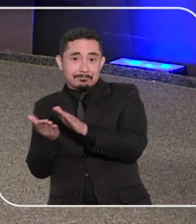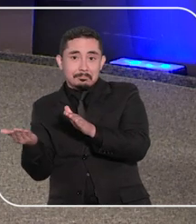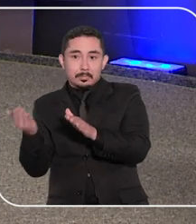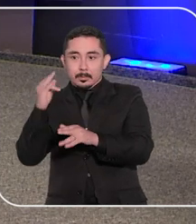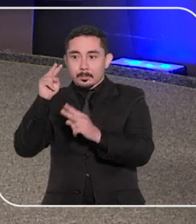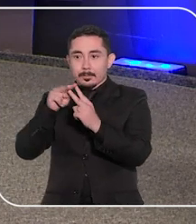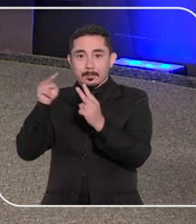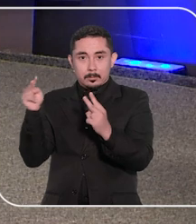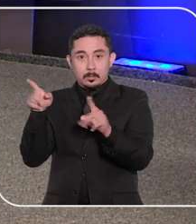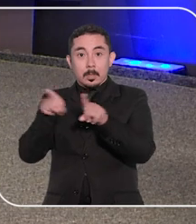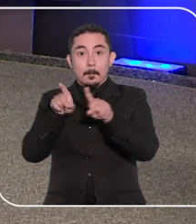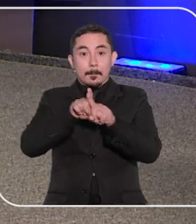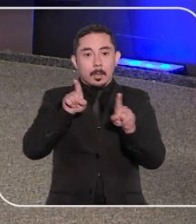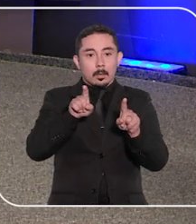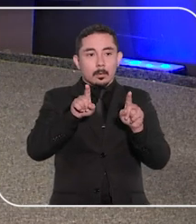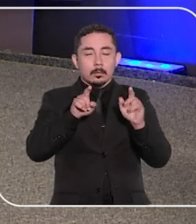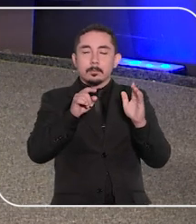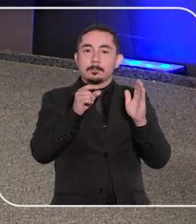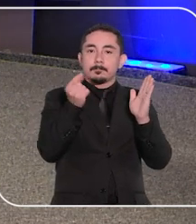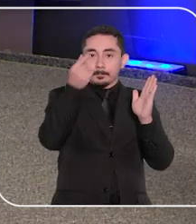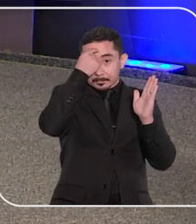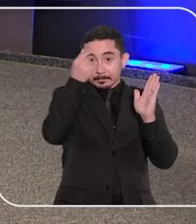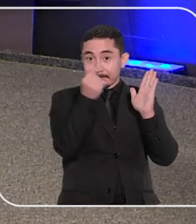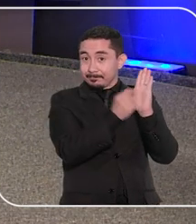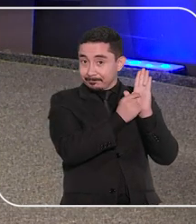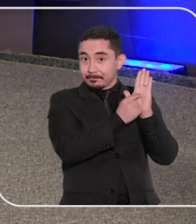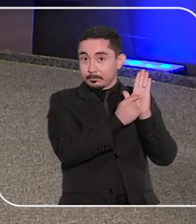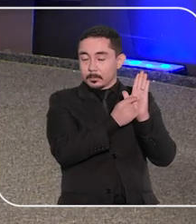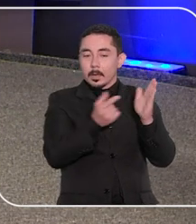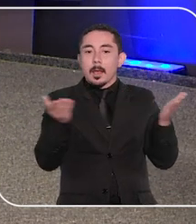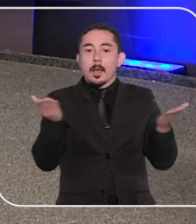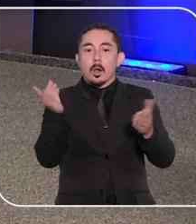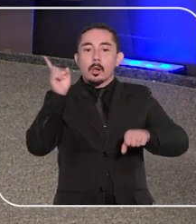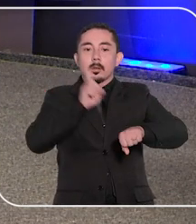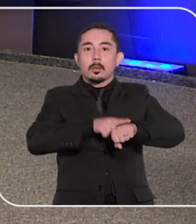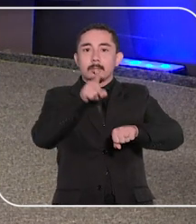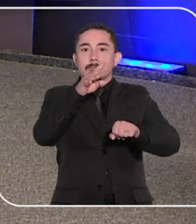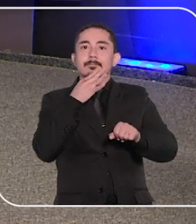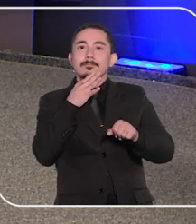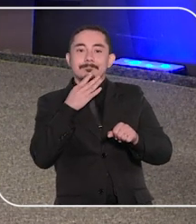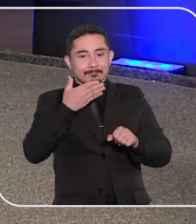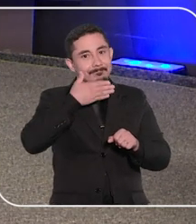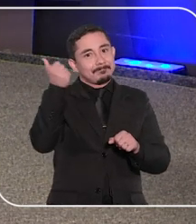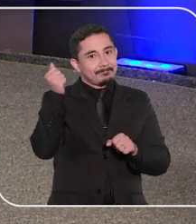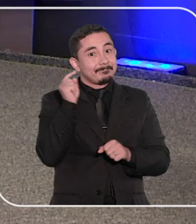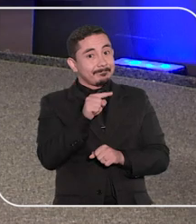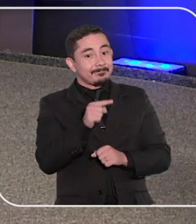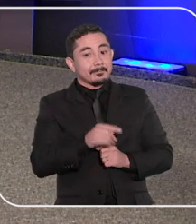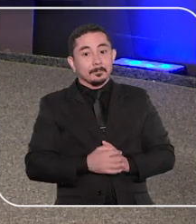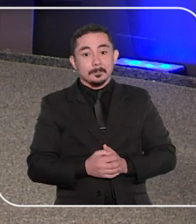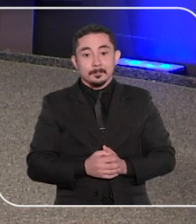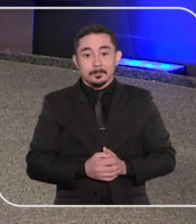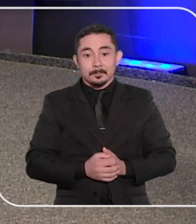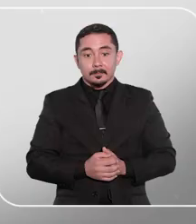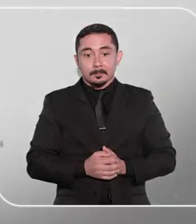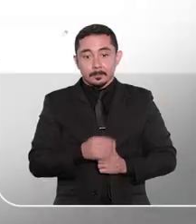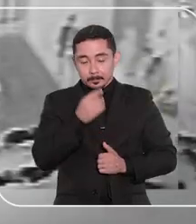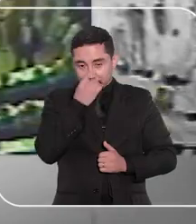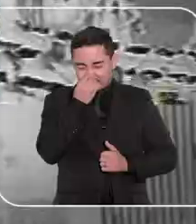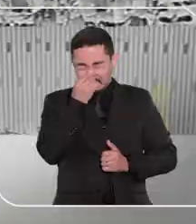judiciais e no uso da inteligência artificial. Chegou a hora de você conhecer melhor essa história.